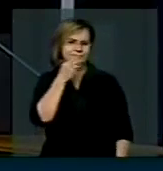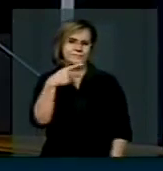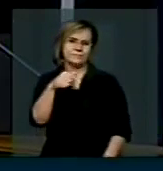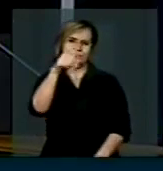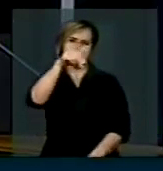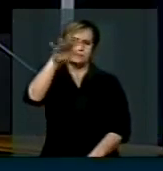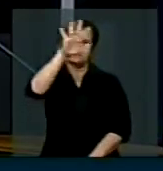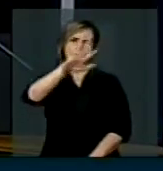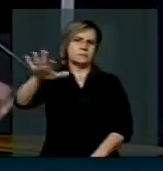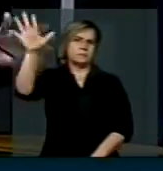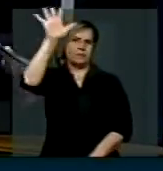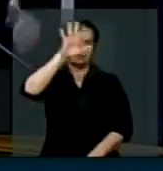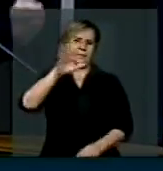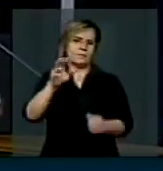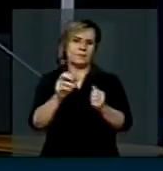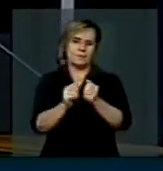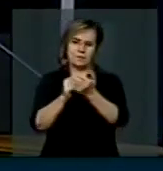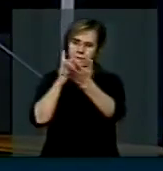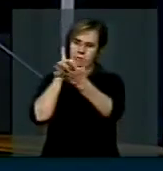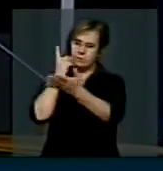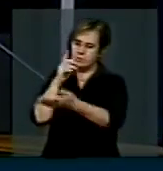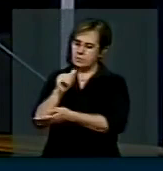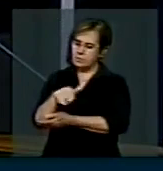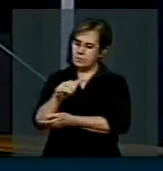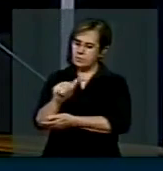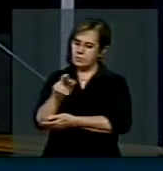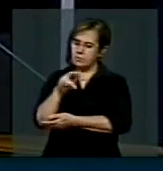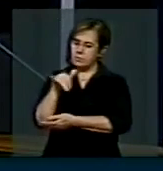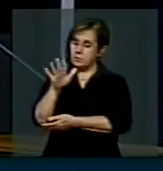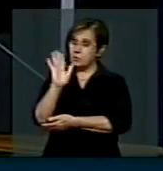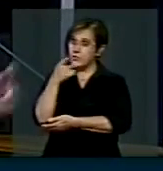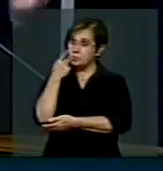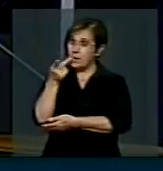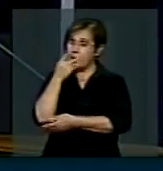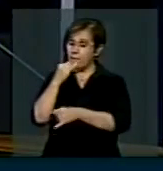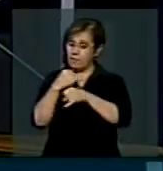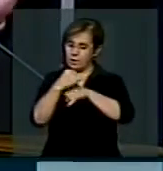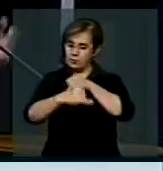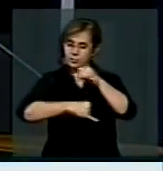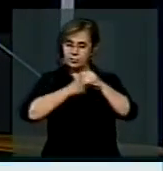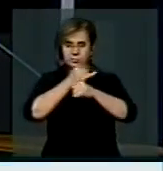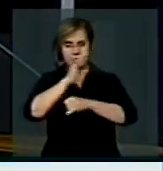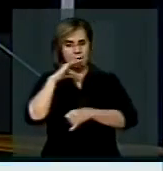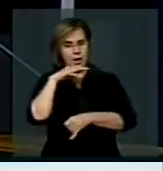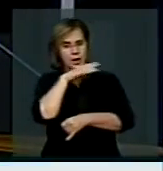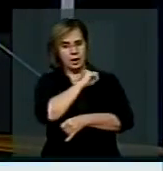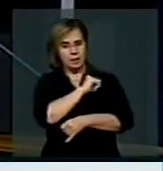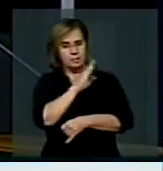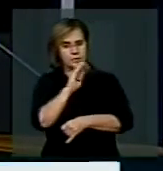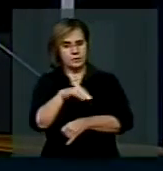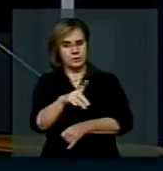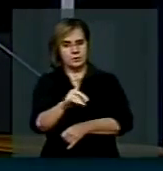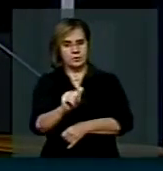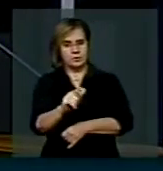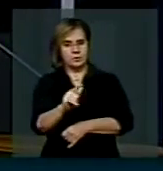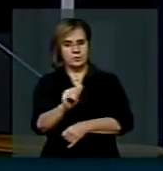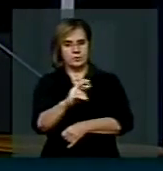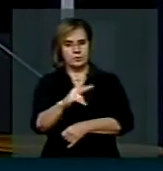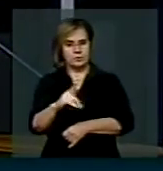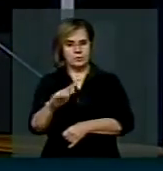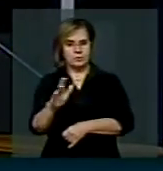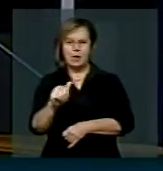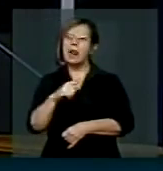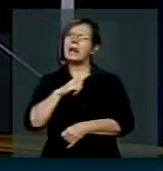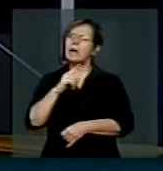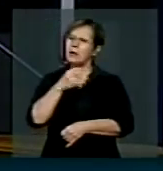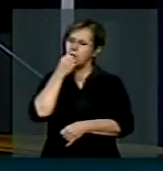na nossa região. O deputado Amauri já falou aqui sobre banda larga. Importante os passos que o governo tem dado, deputado Amauri Teixeira.